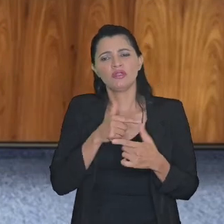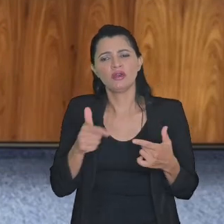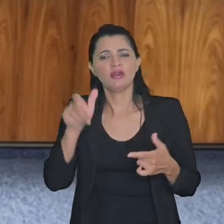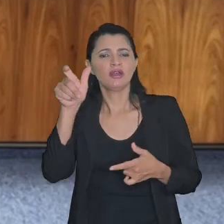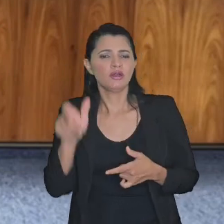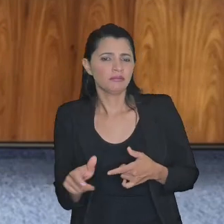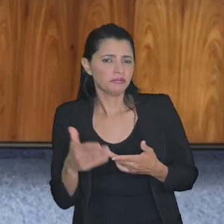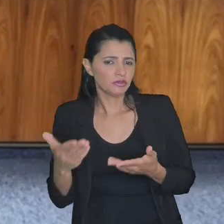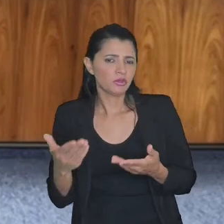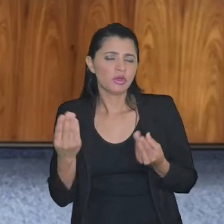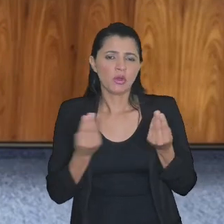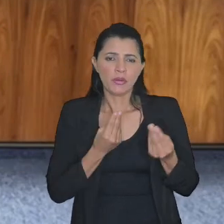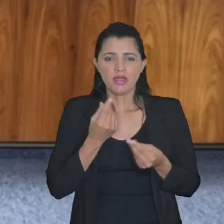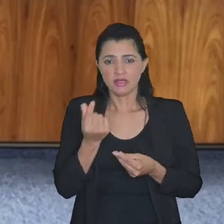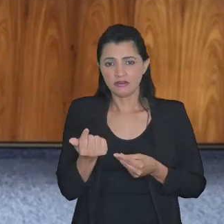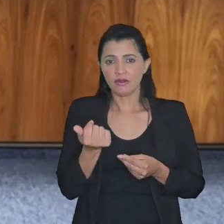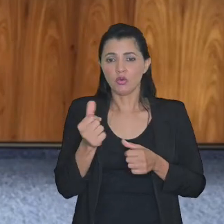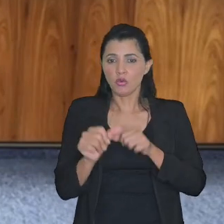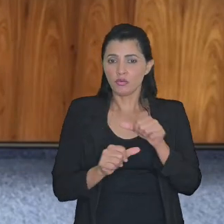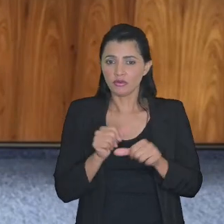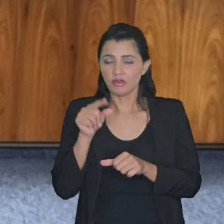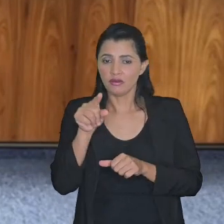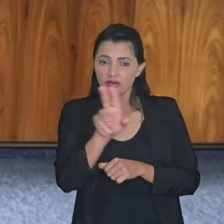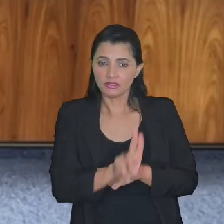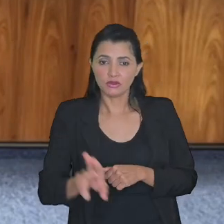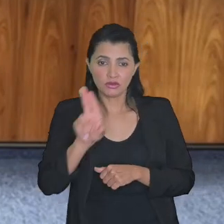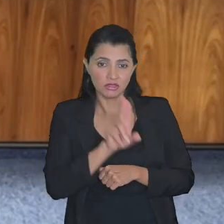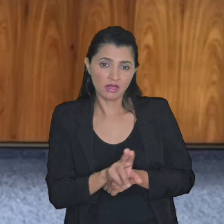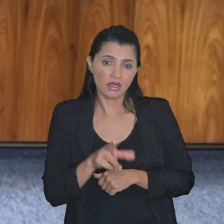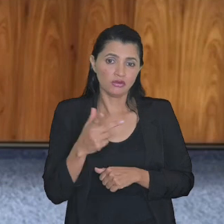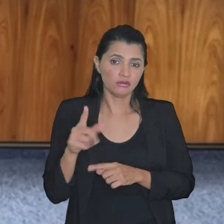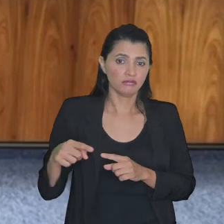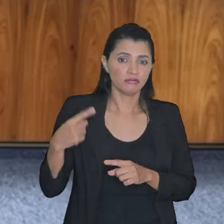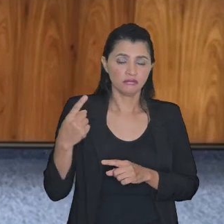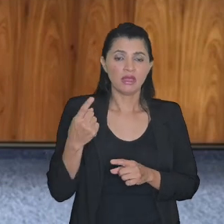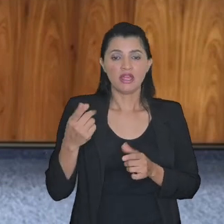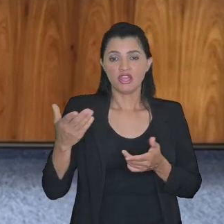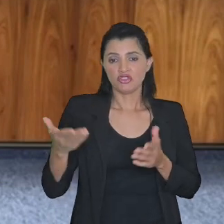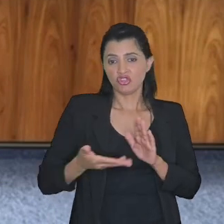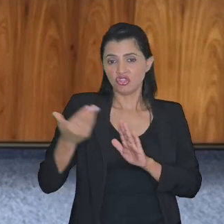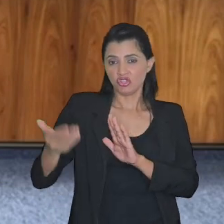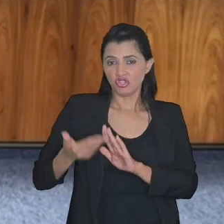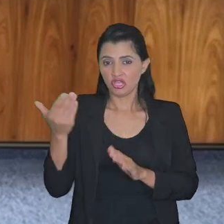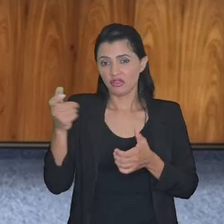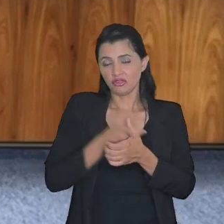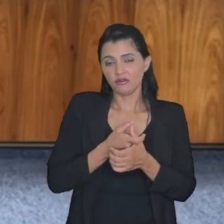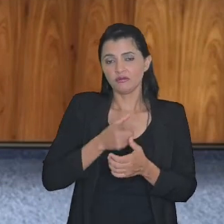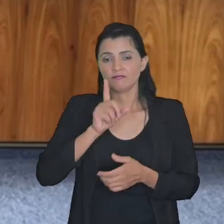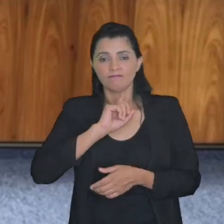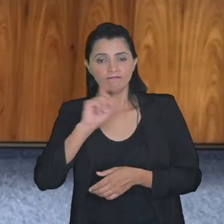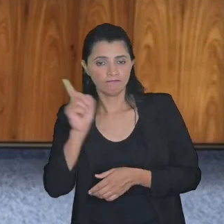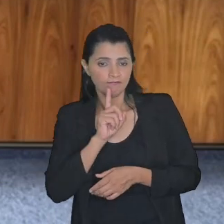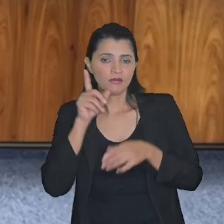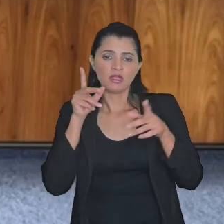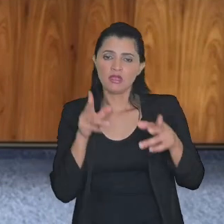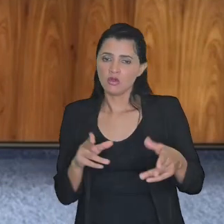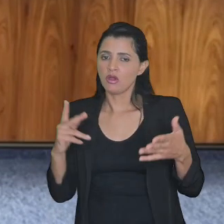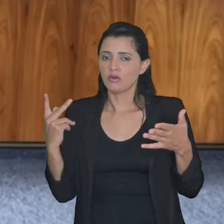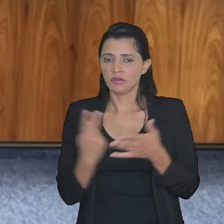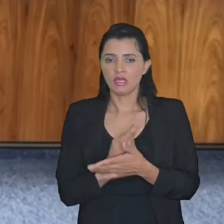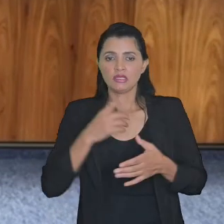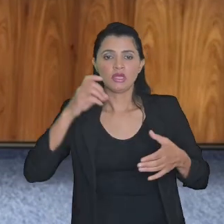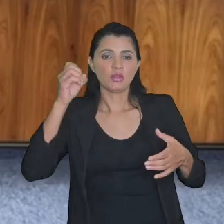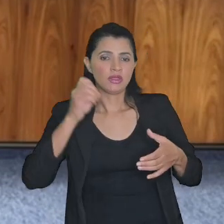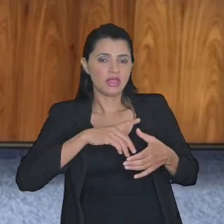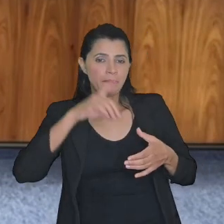contribuinte ou seja esse valor de atualização será utilizado para amortizar eventual saldo devido não tal qual acontece com os